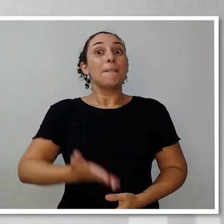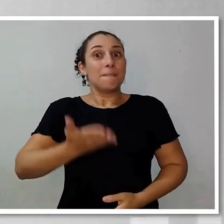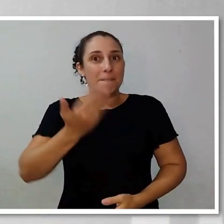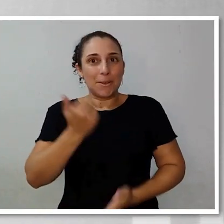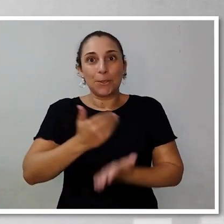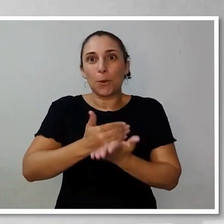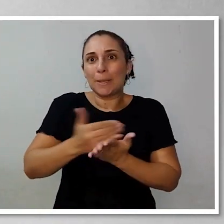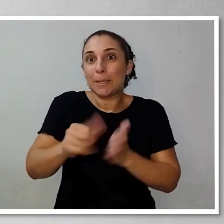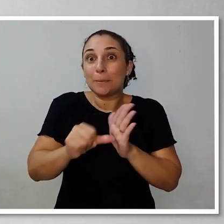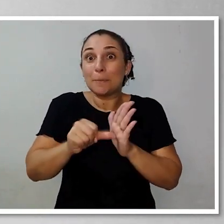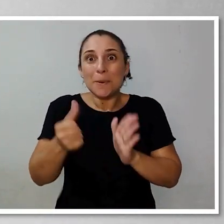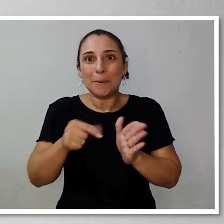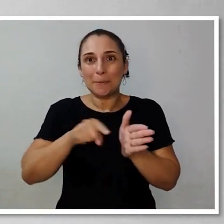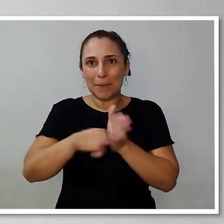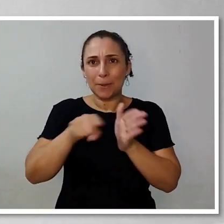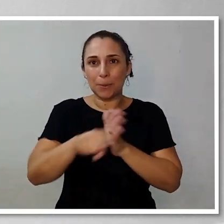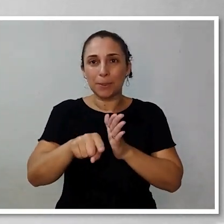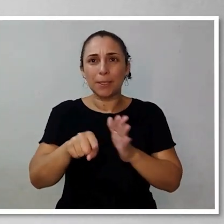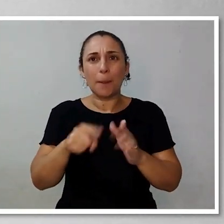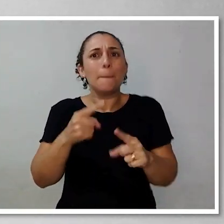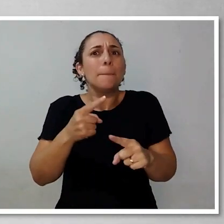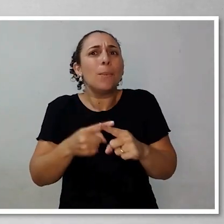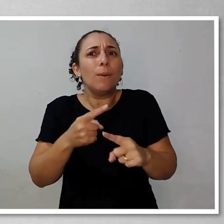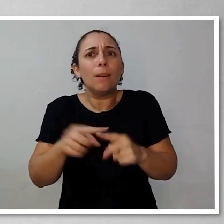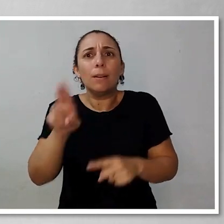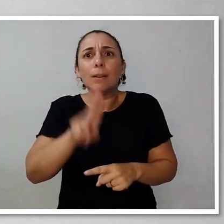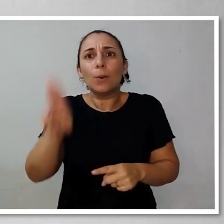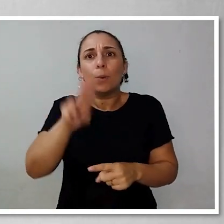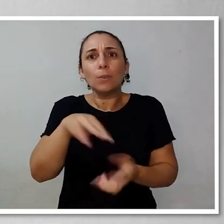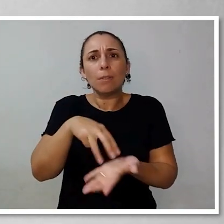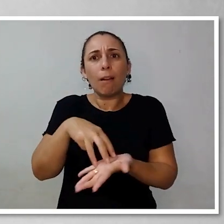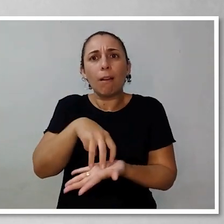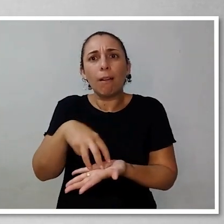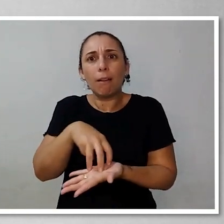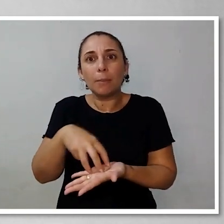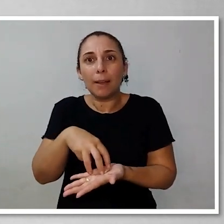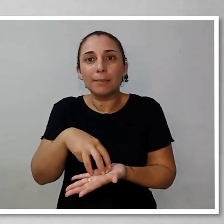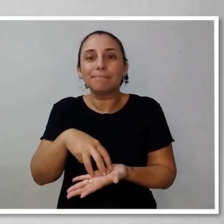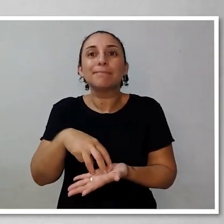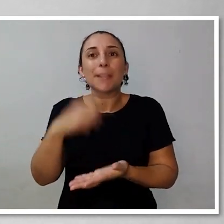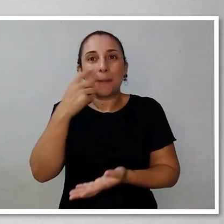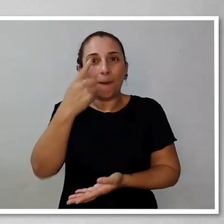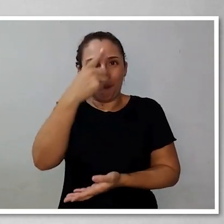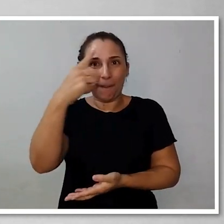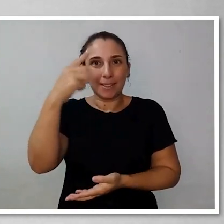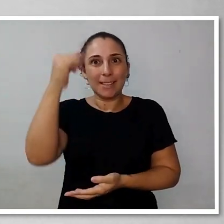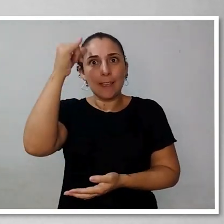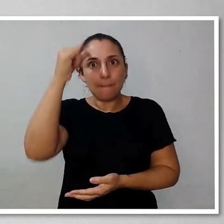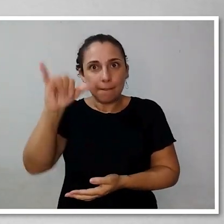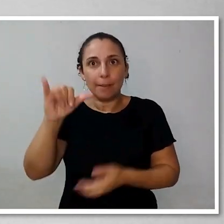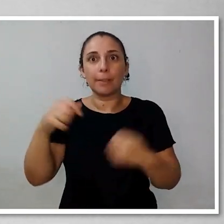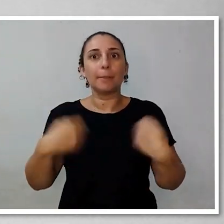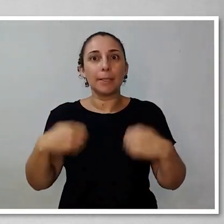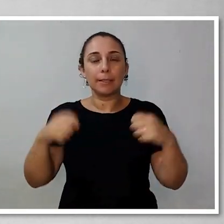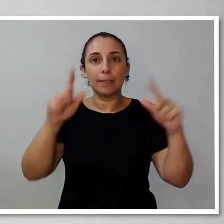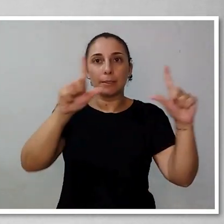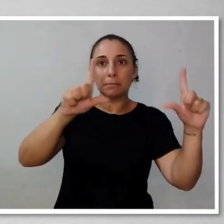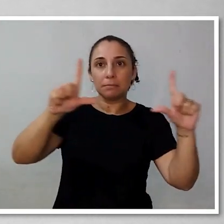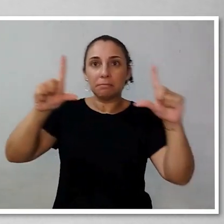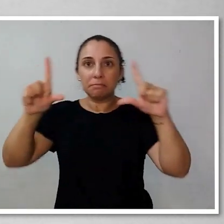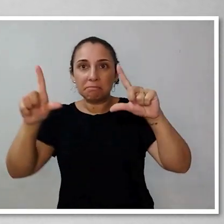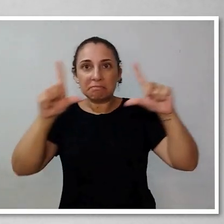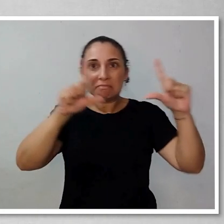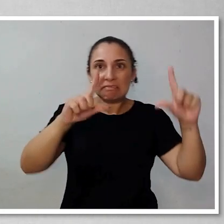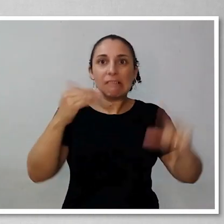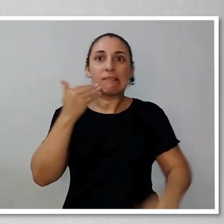E vamos começar com a primeira pergunta. Por que usar um tripé? Justamente para evitar isso que você está vendo aí agora, essa falta